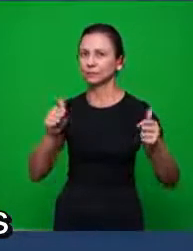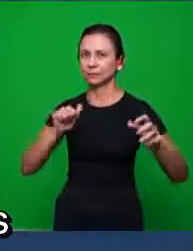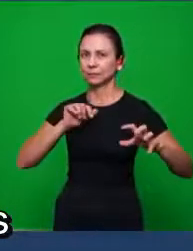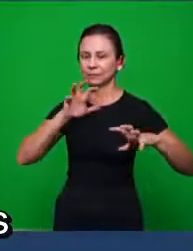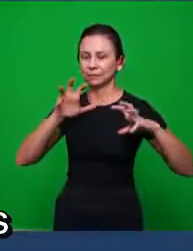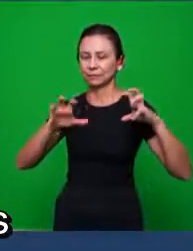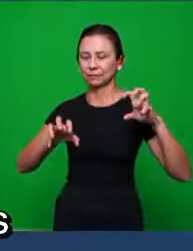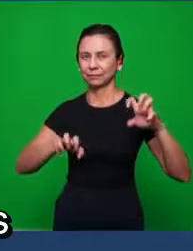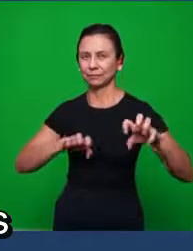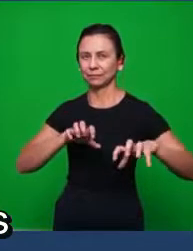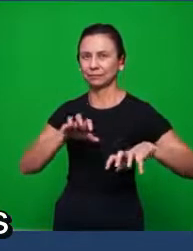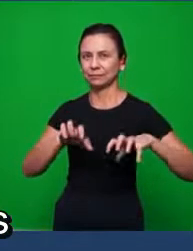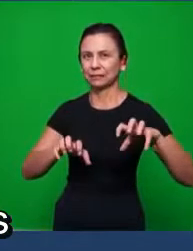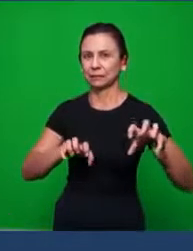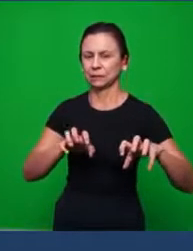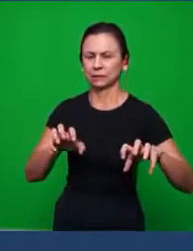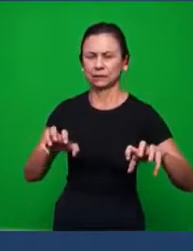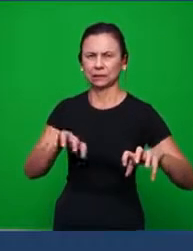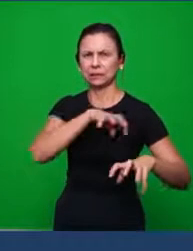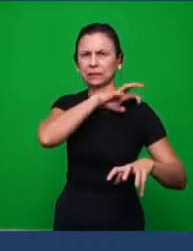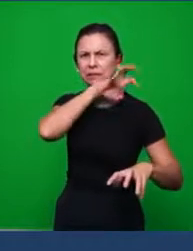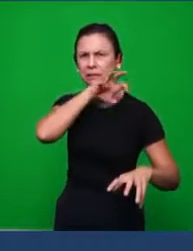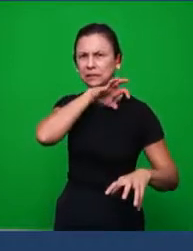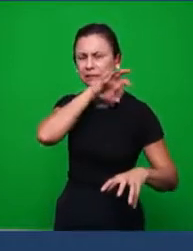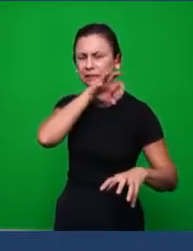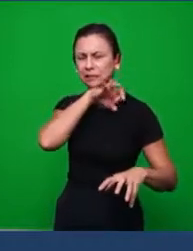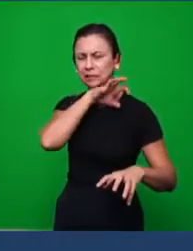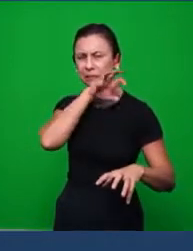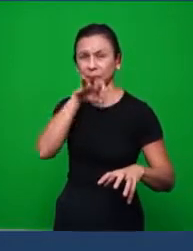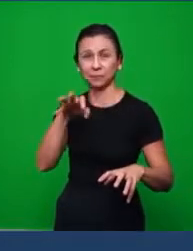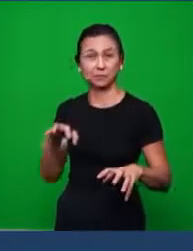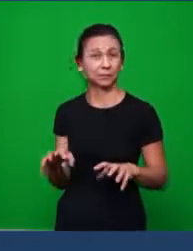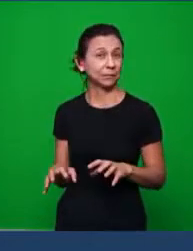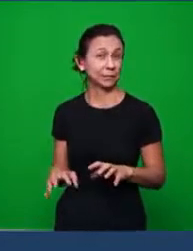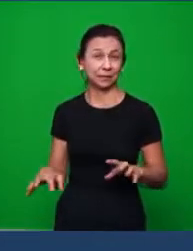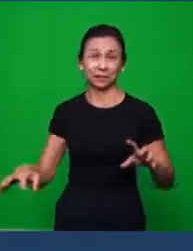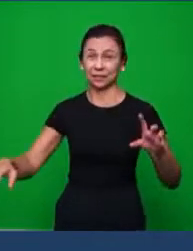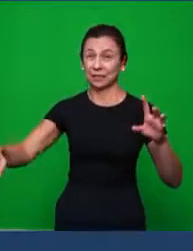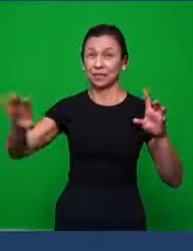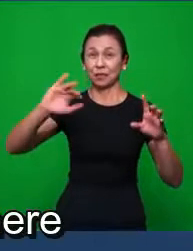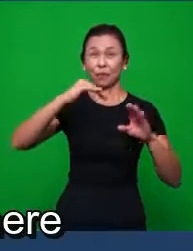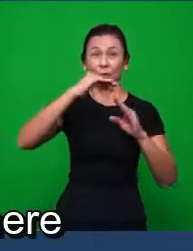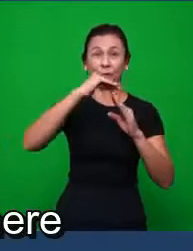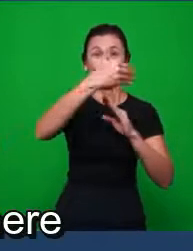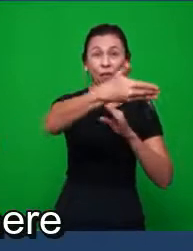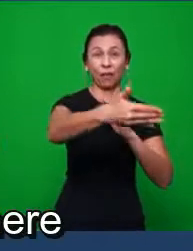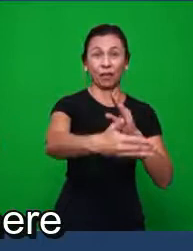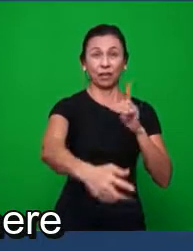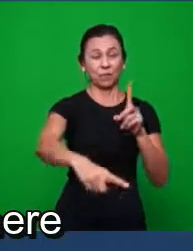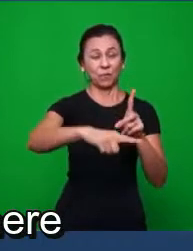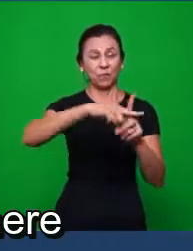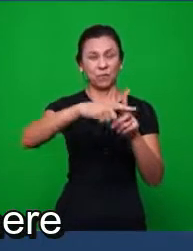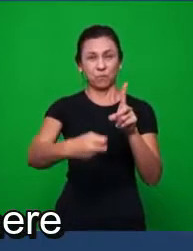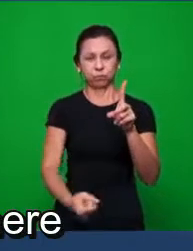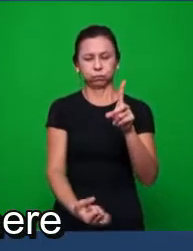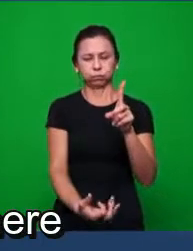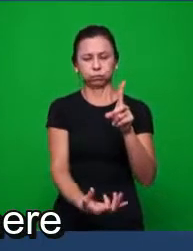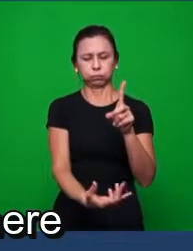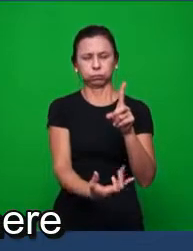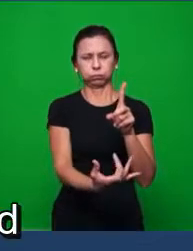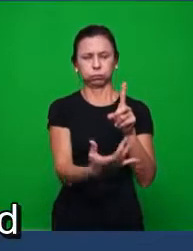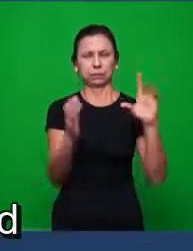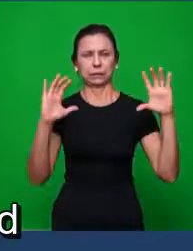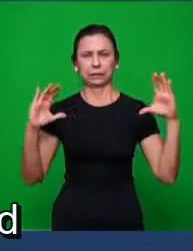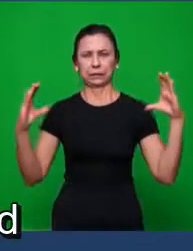onde todos os animais, e mais tarde, e fora também, as cruzes, as fogueiras, tudo, mas aqui as